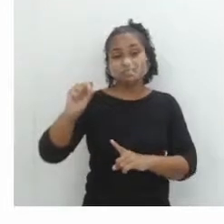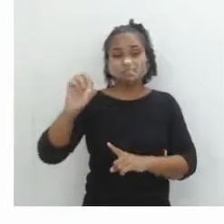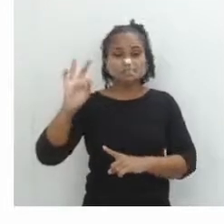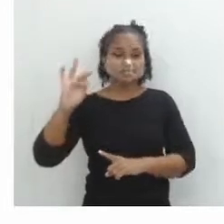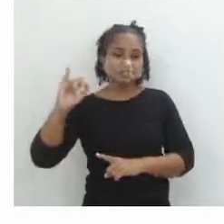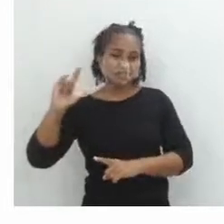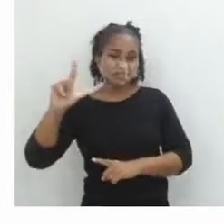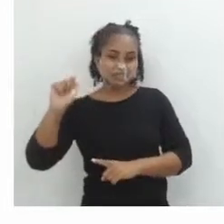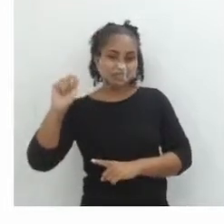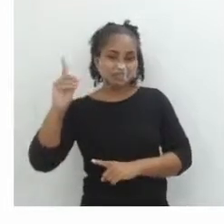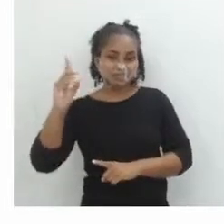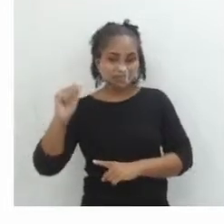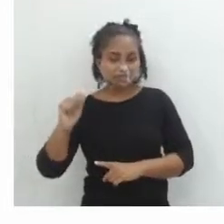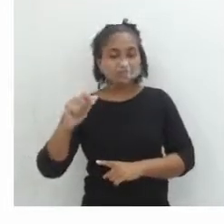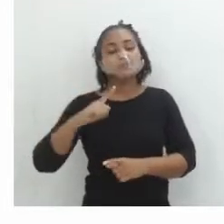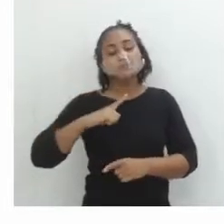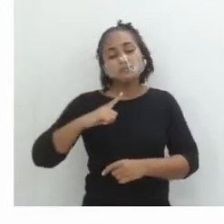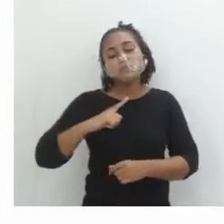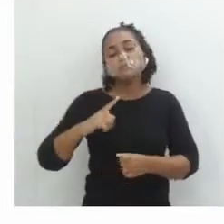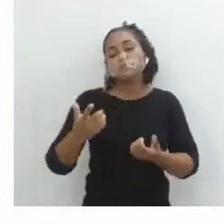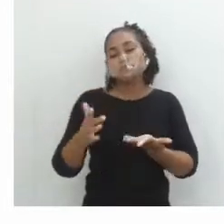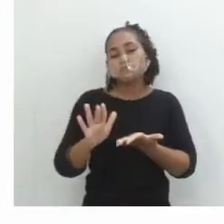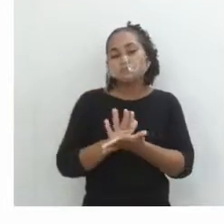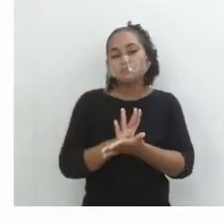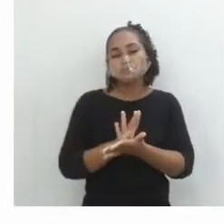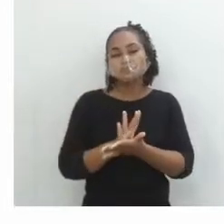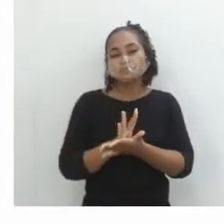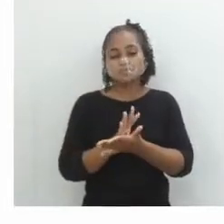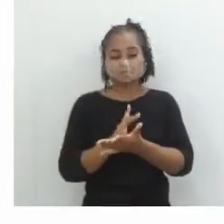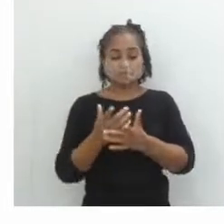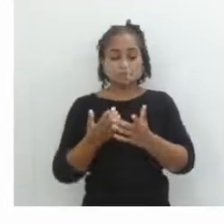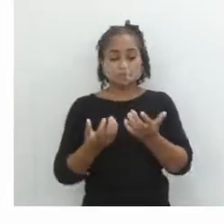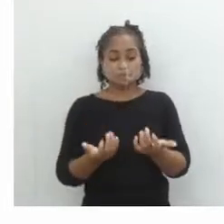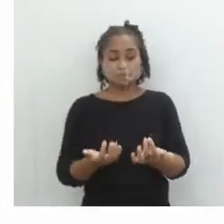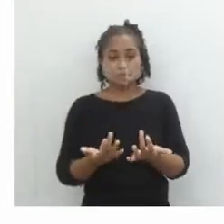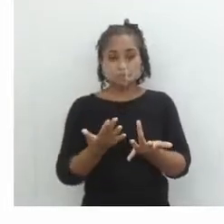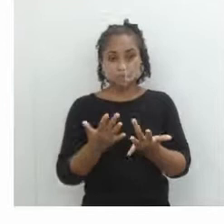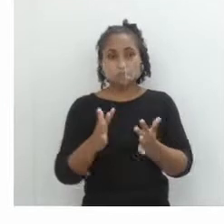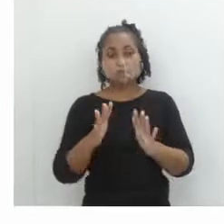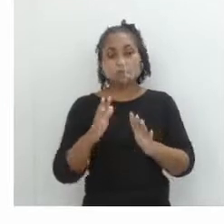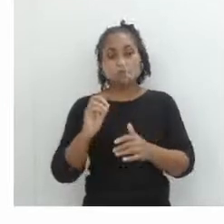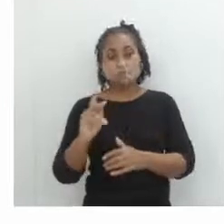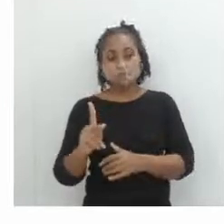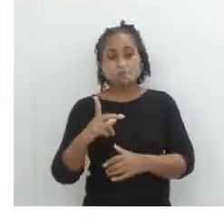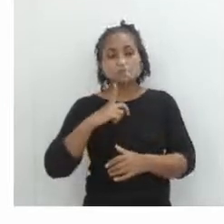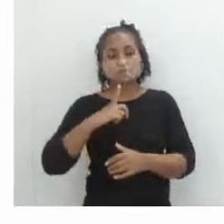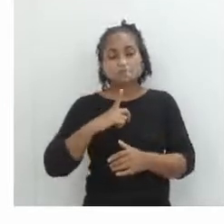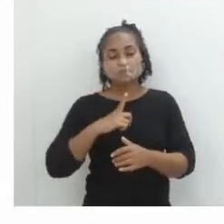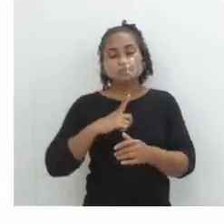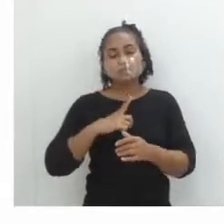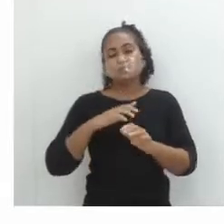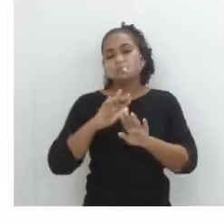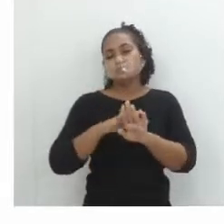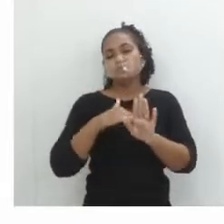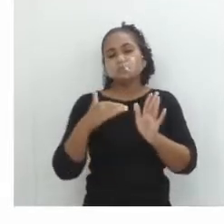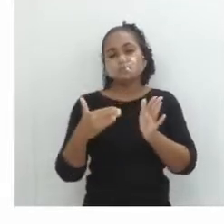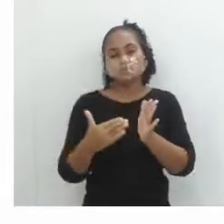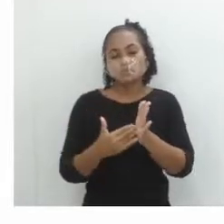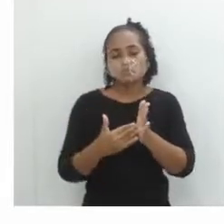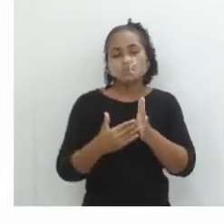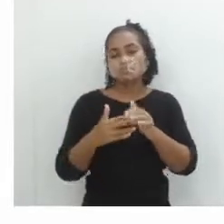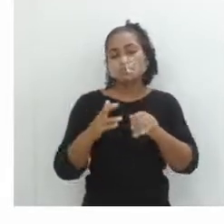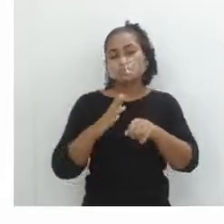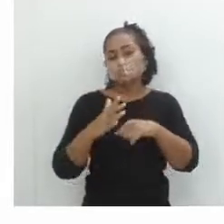dessas águas fabricadas por... É um processo de destilação, ok? Onde eles são retirados todos os sais ou